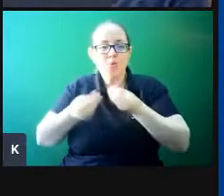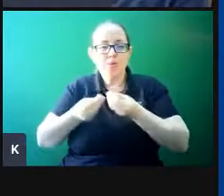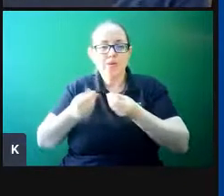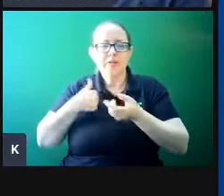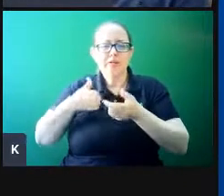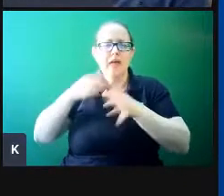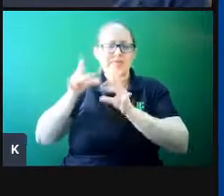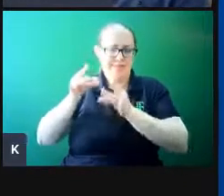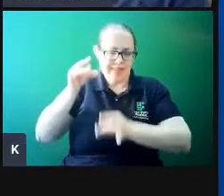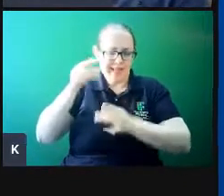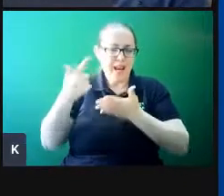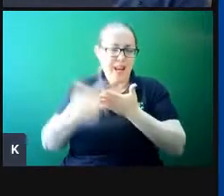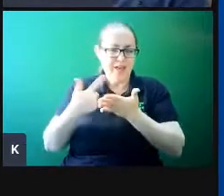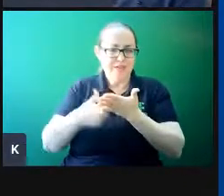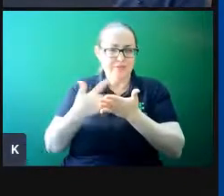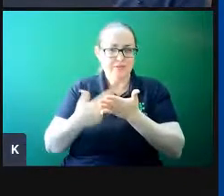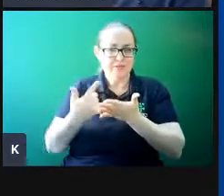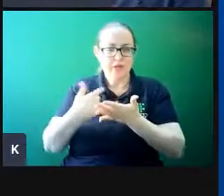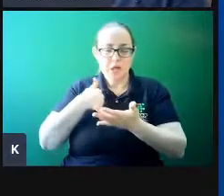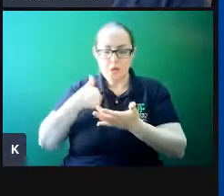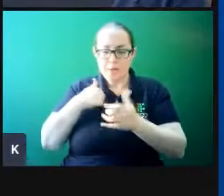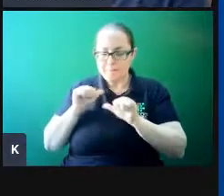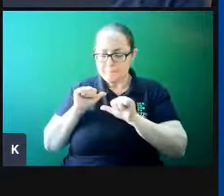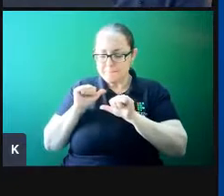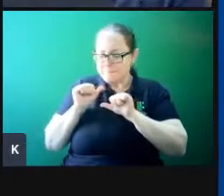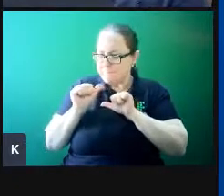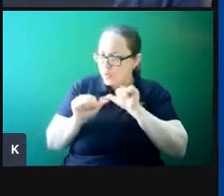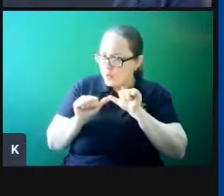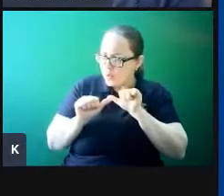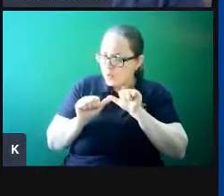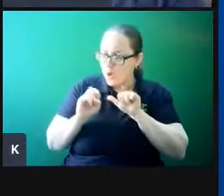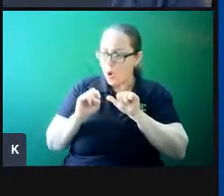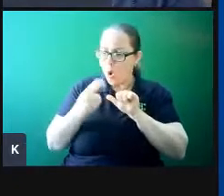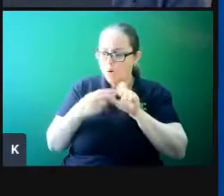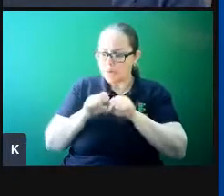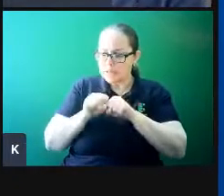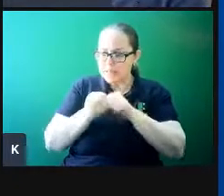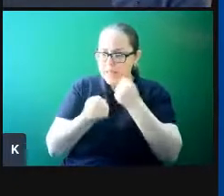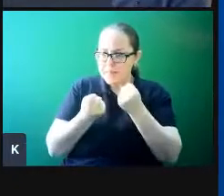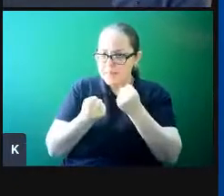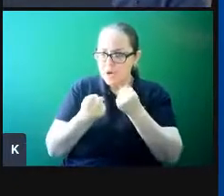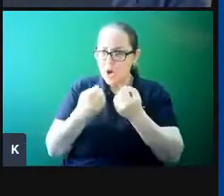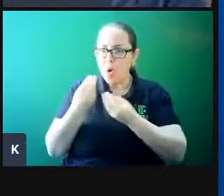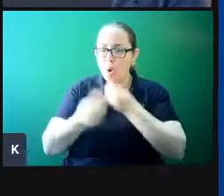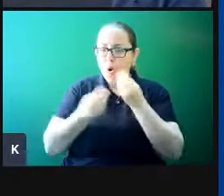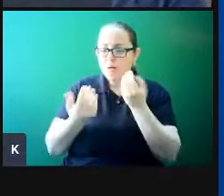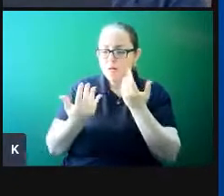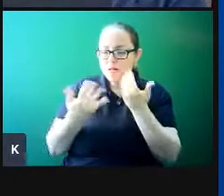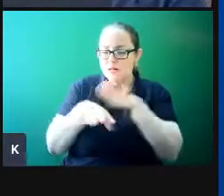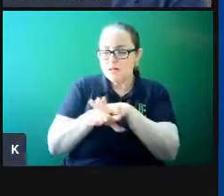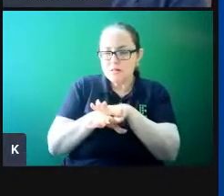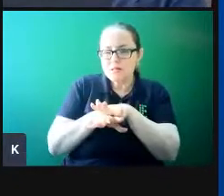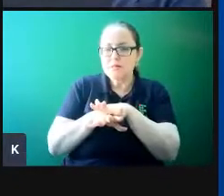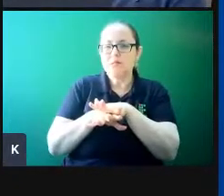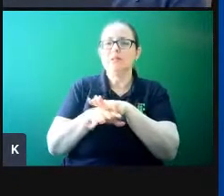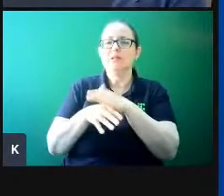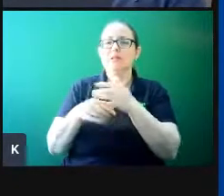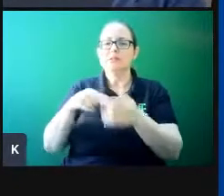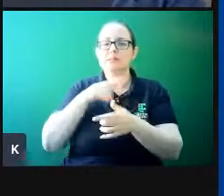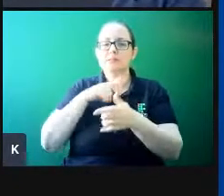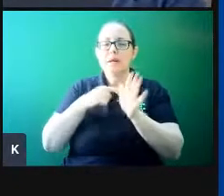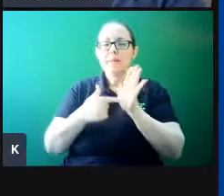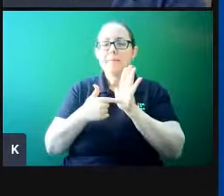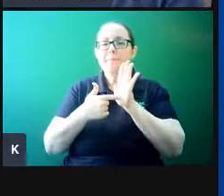livro, ou tu entorta uma coisa que já existe, muda ela um pouquinho, ou tu fragmenta ela, ou mescla ela para gerar, para